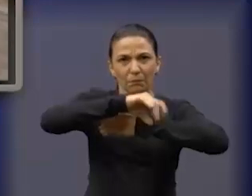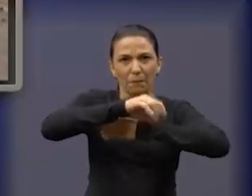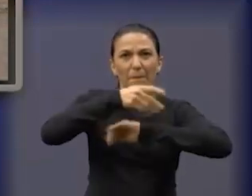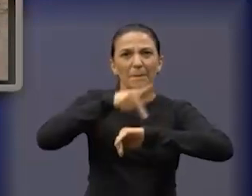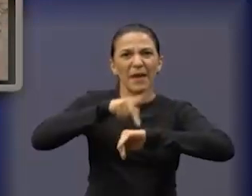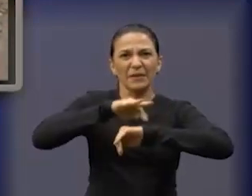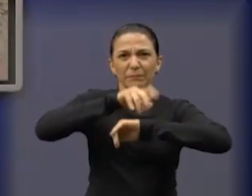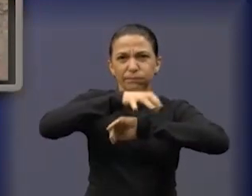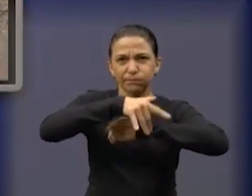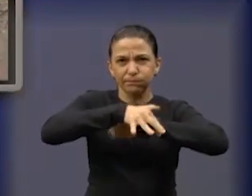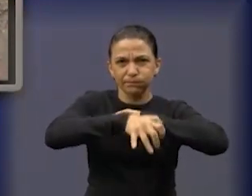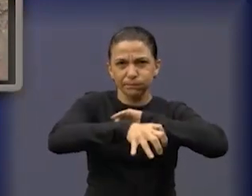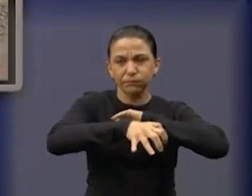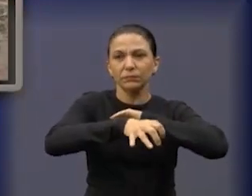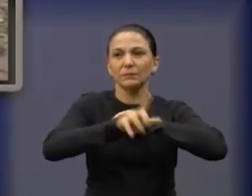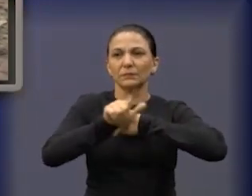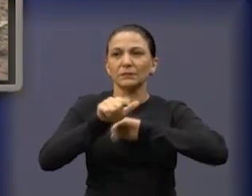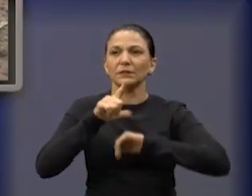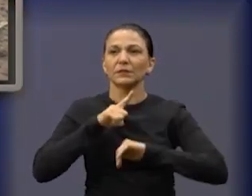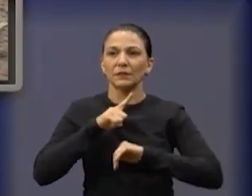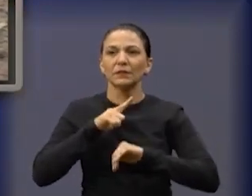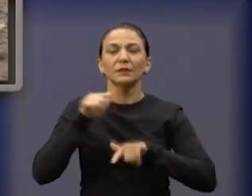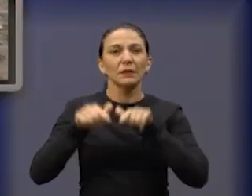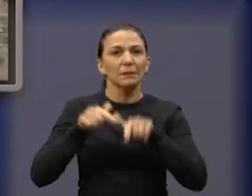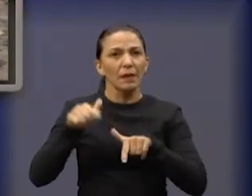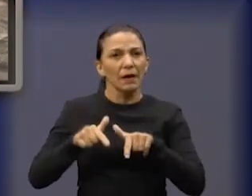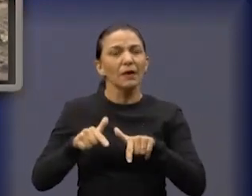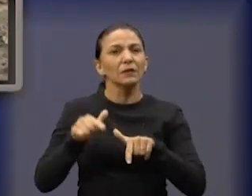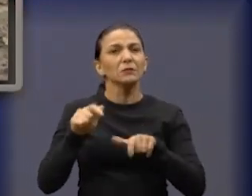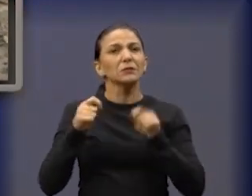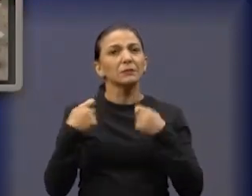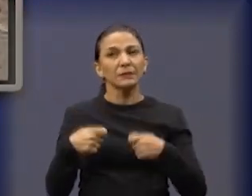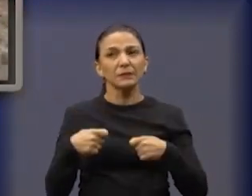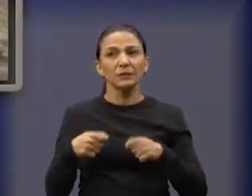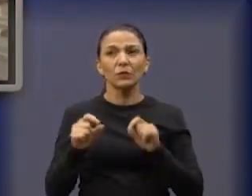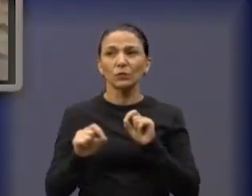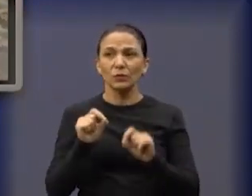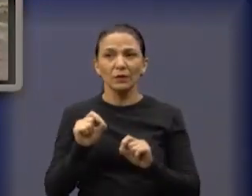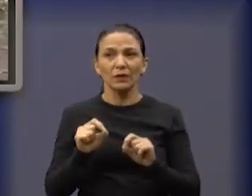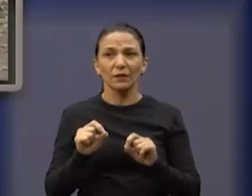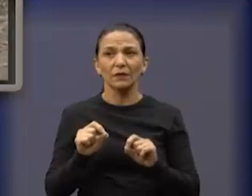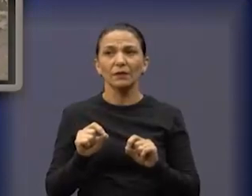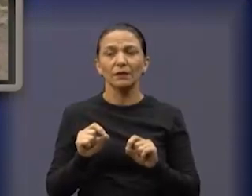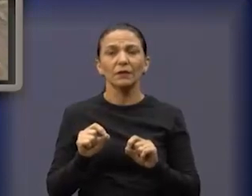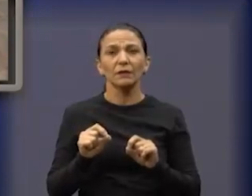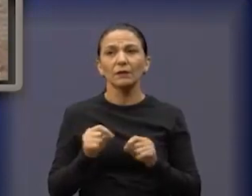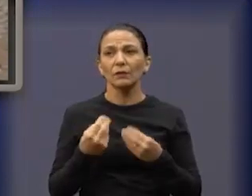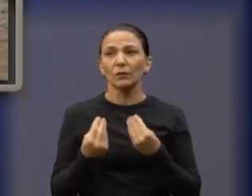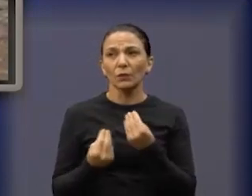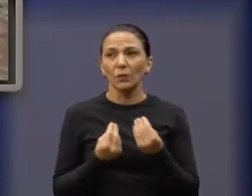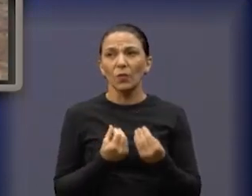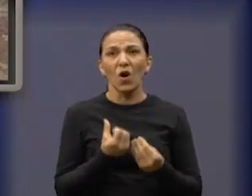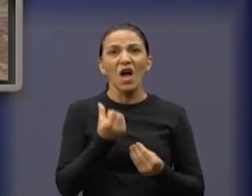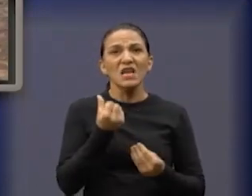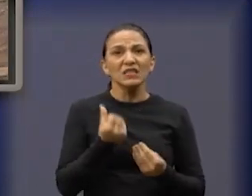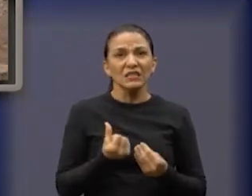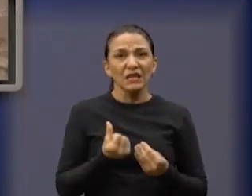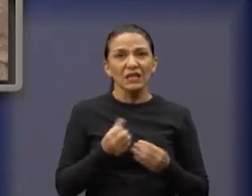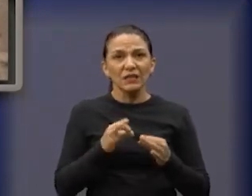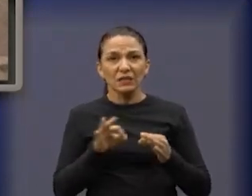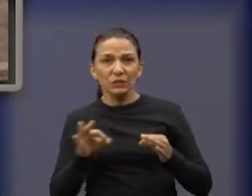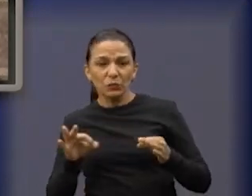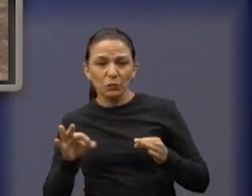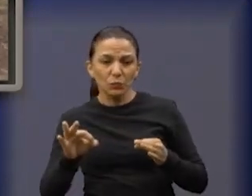fazendo o trabalho lá, enfim, que tem que ser feito. Agora, vereadores, quem é que acha isso? Ninguém acha mesmo. Seis quarteirões dentro do mato.